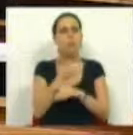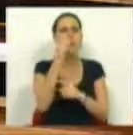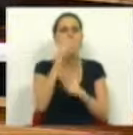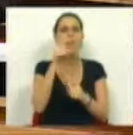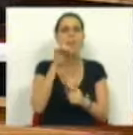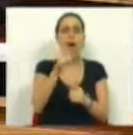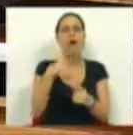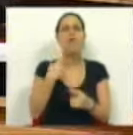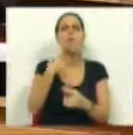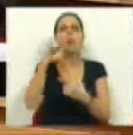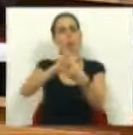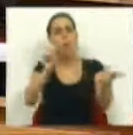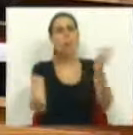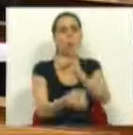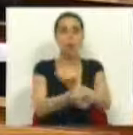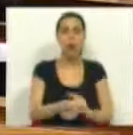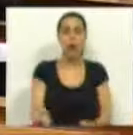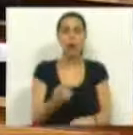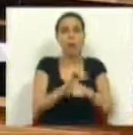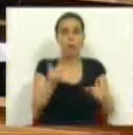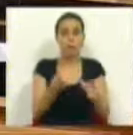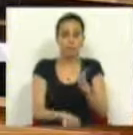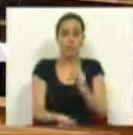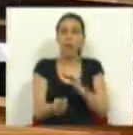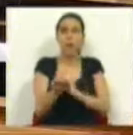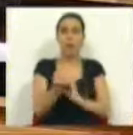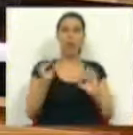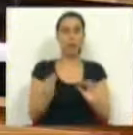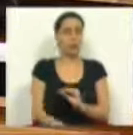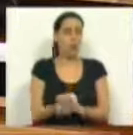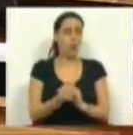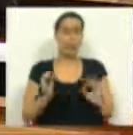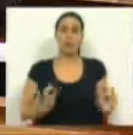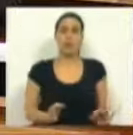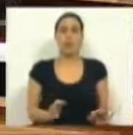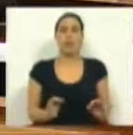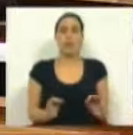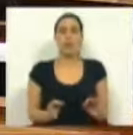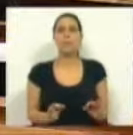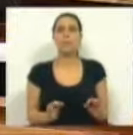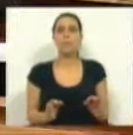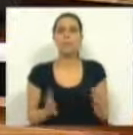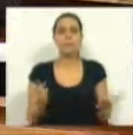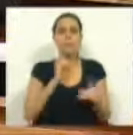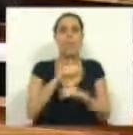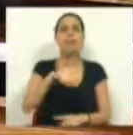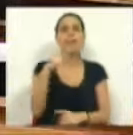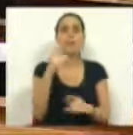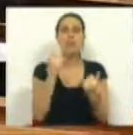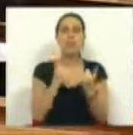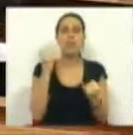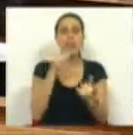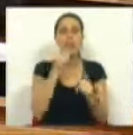necessidade de um só canal. Eu permito-me reverter a questão. porque, dado que é uma tal originalidade, é dado que,